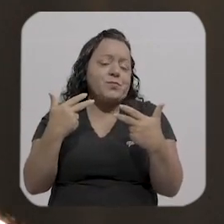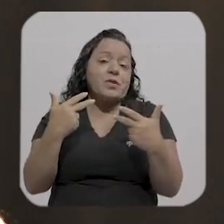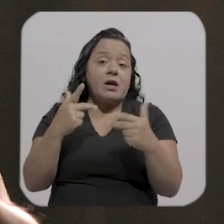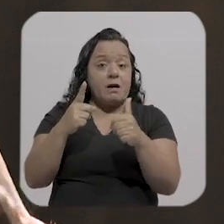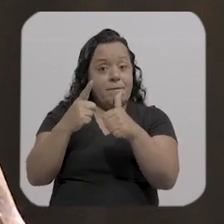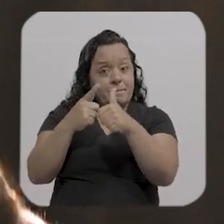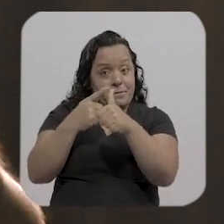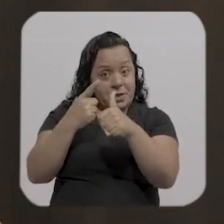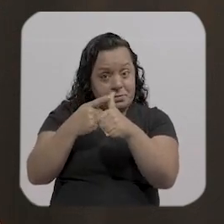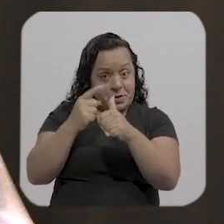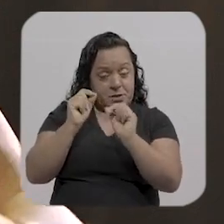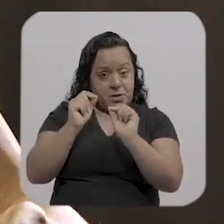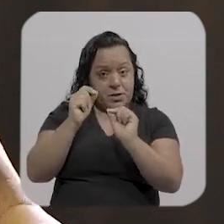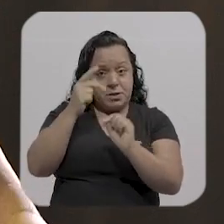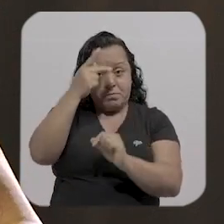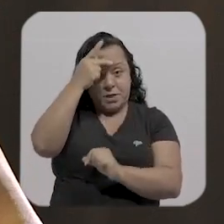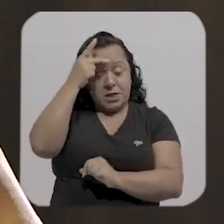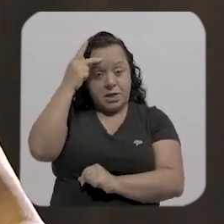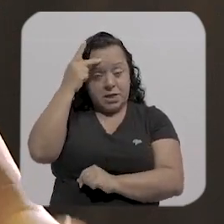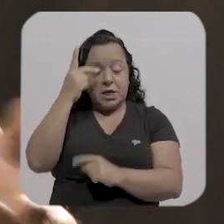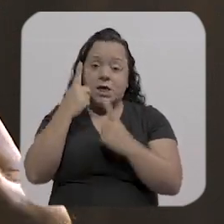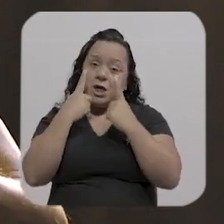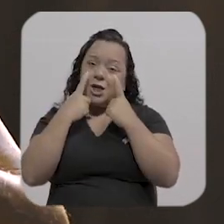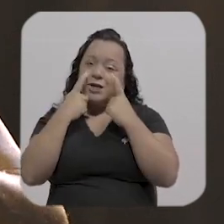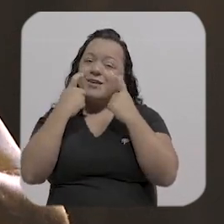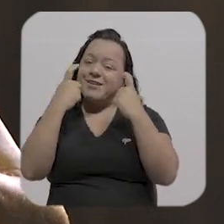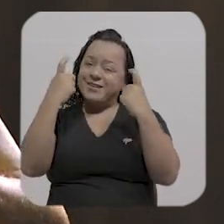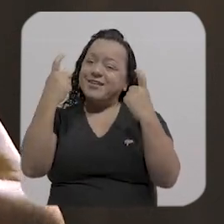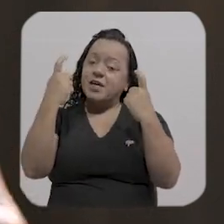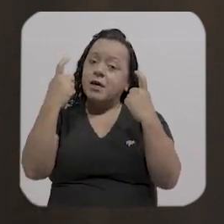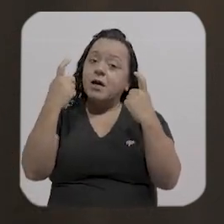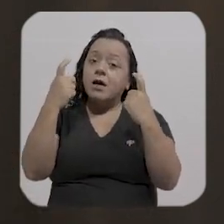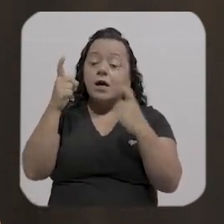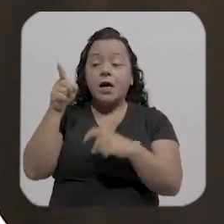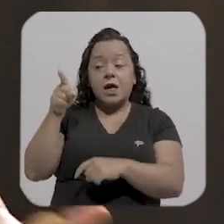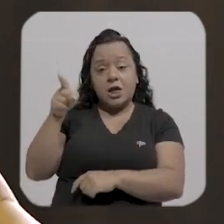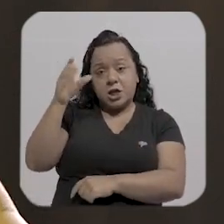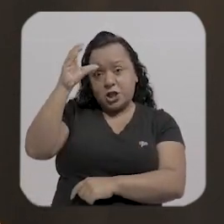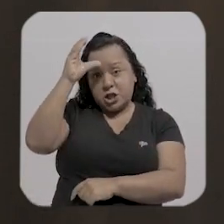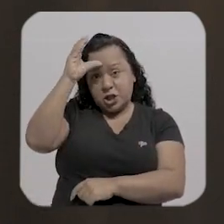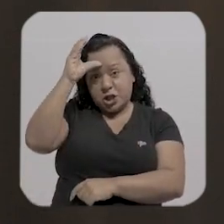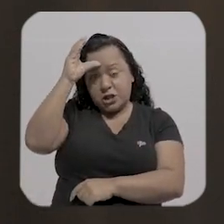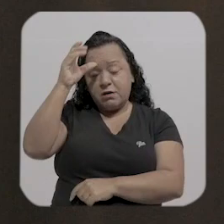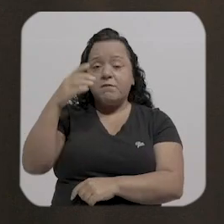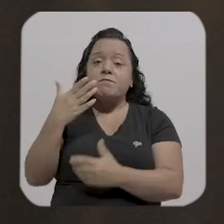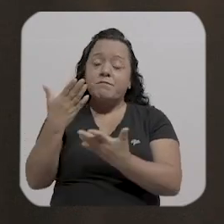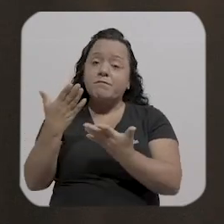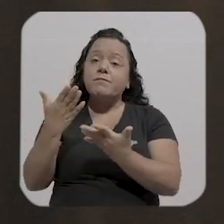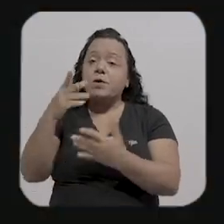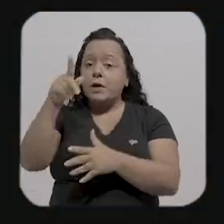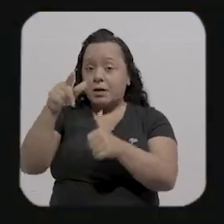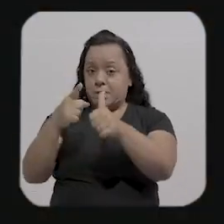Foi a primeira pessoa, olha, isso é curioso, porque ela foi a primeira pessoa que me apresentou um livro,